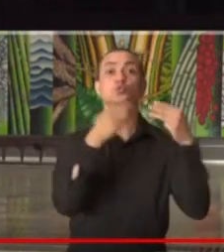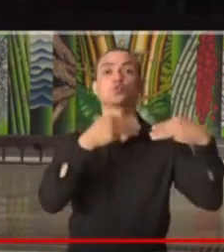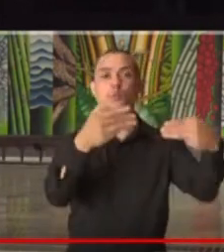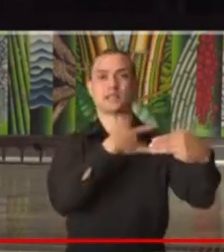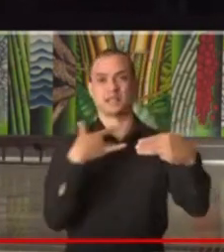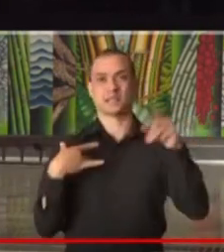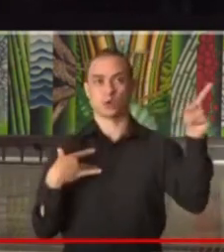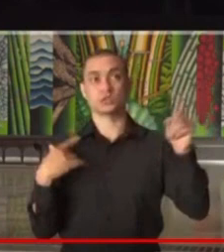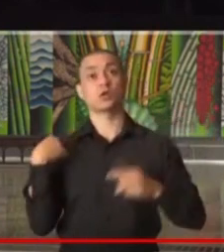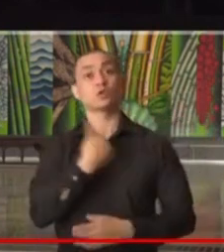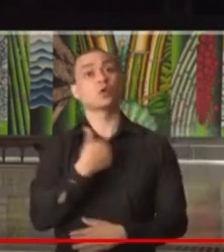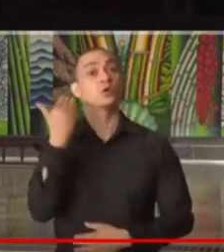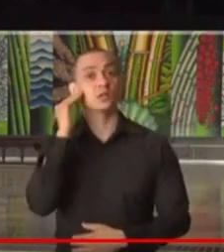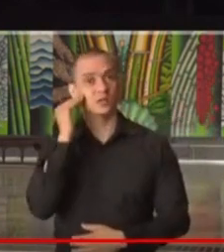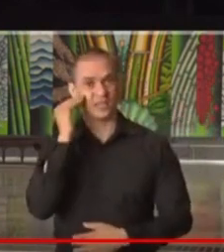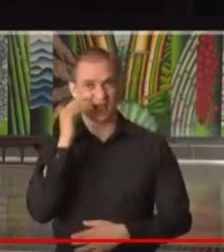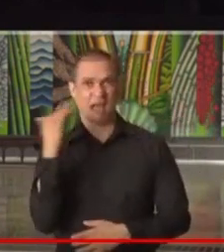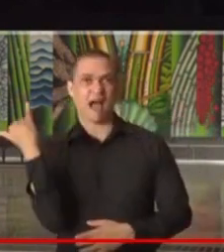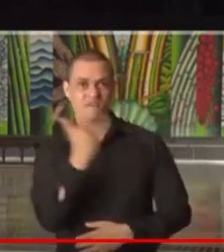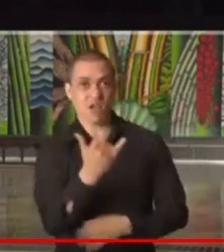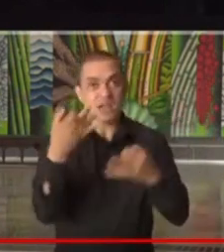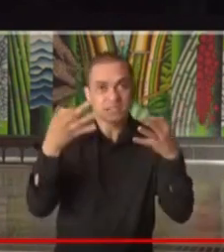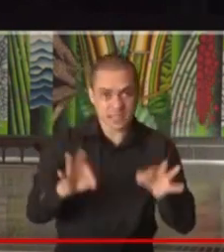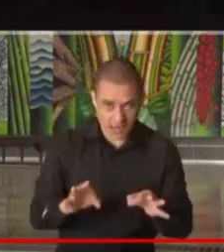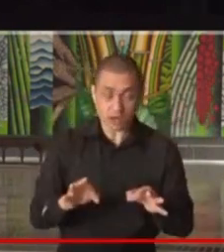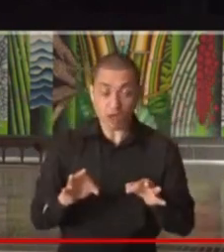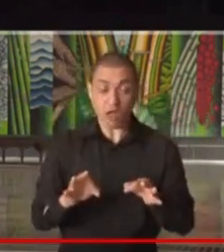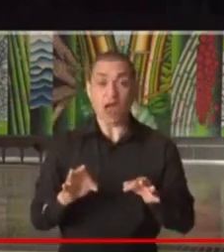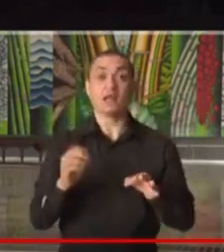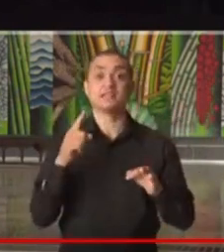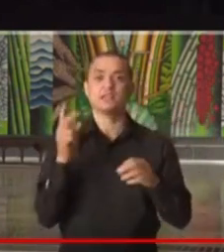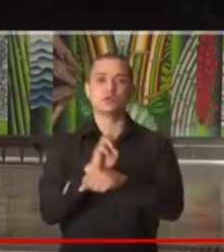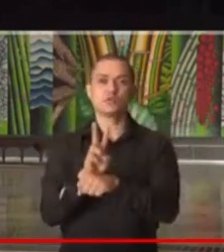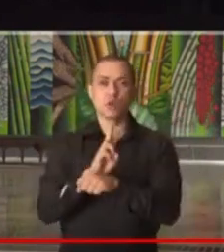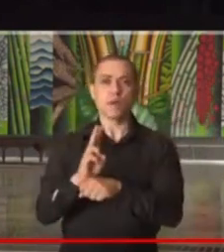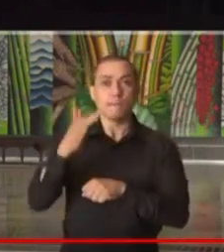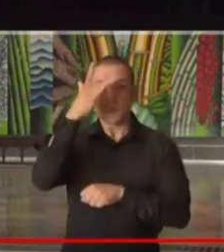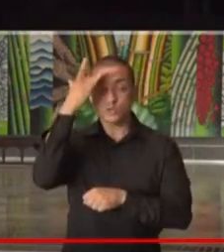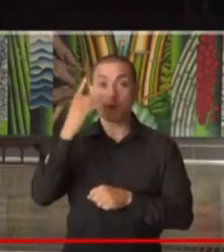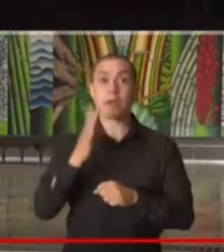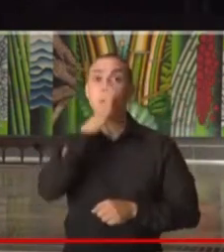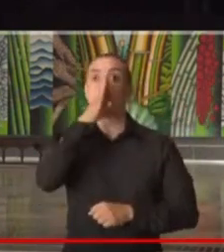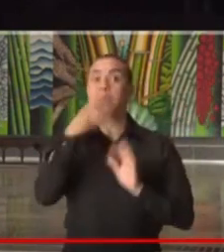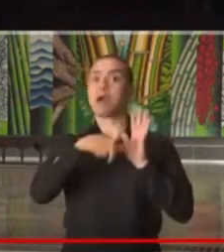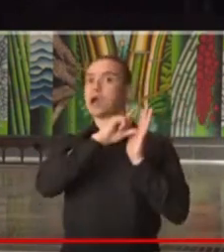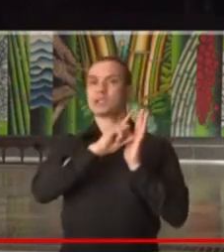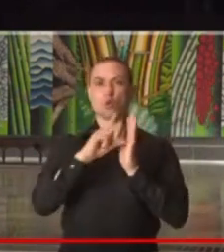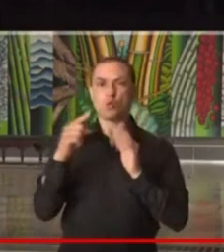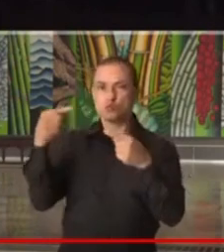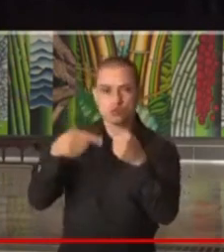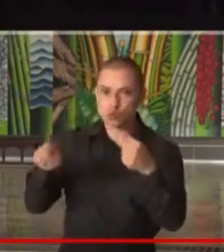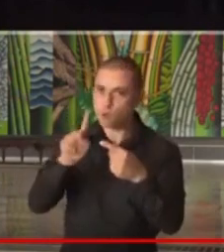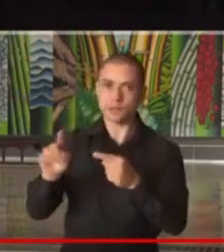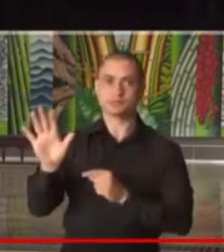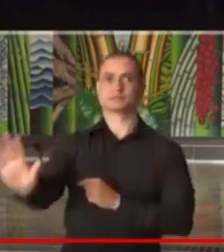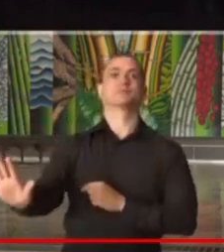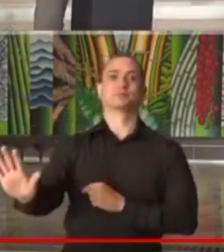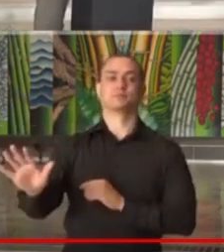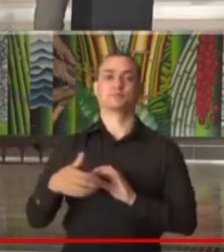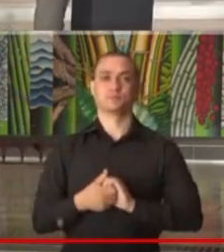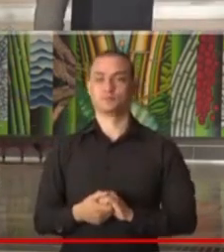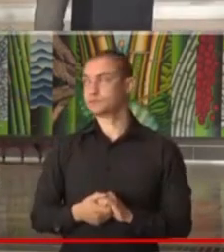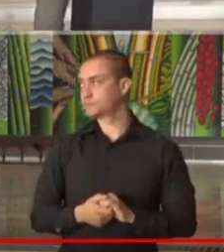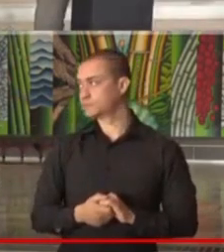Então, nós entendemos que as notificações estão adequadas e quando não ocorre é por precipitação e inadequação de alguns serviços.